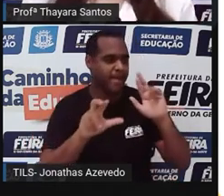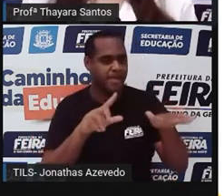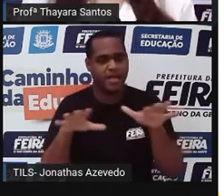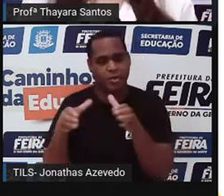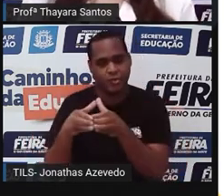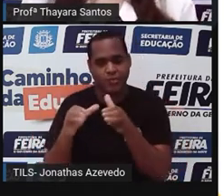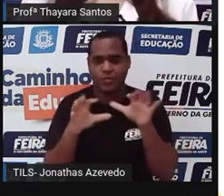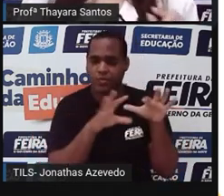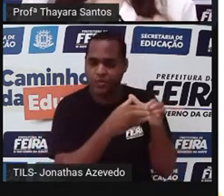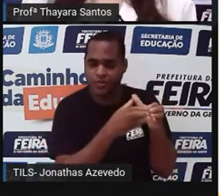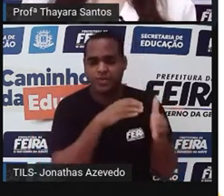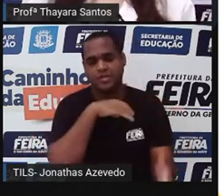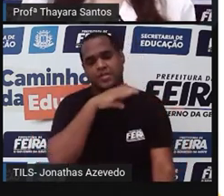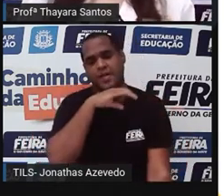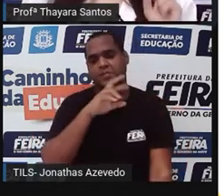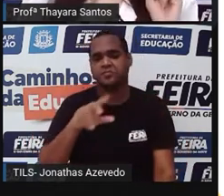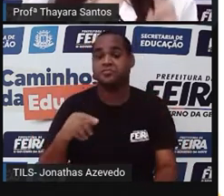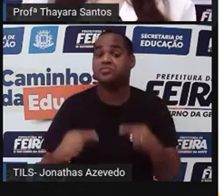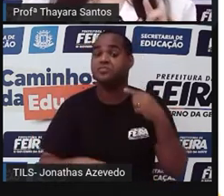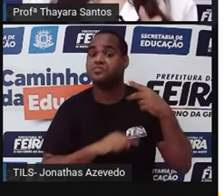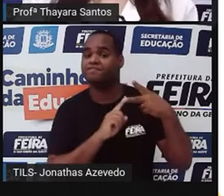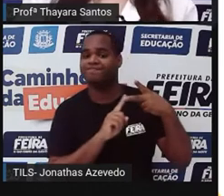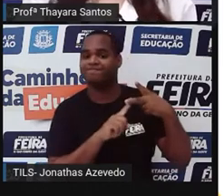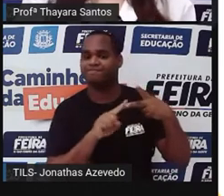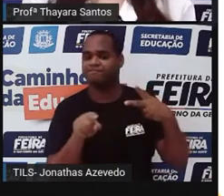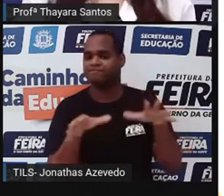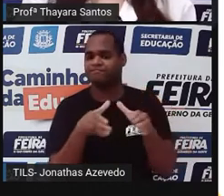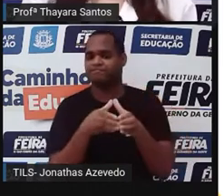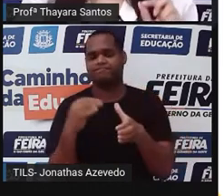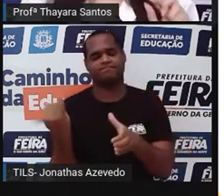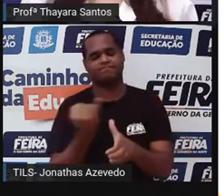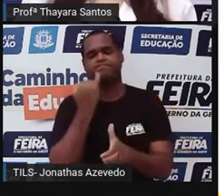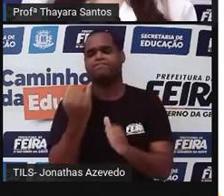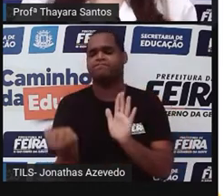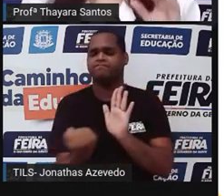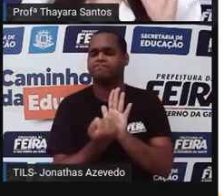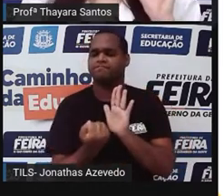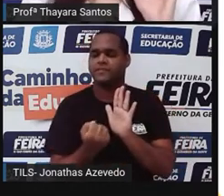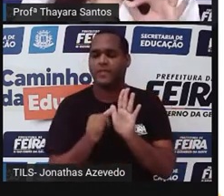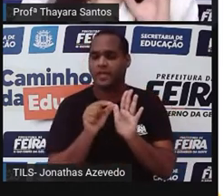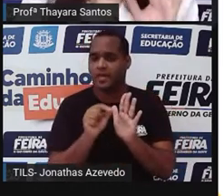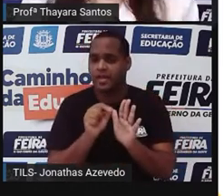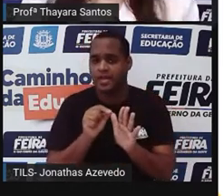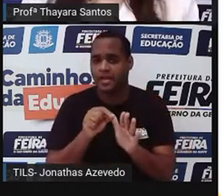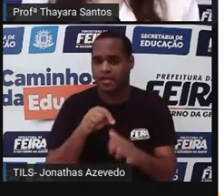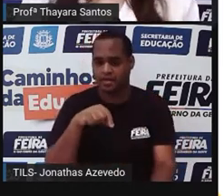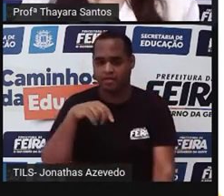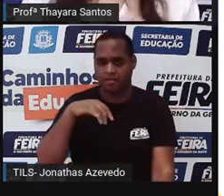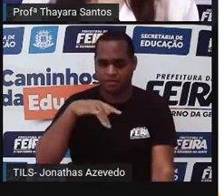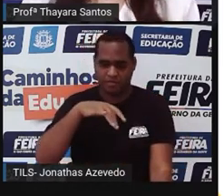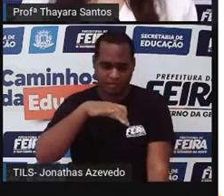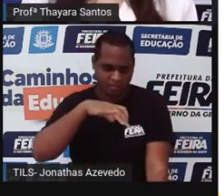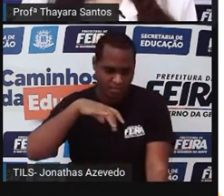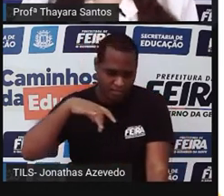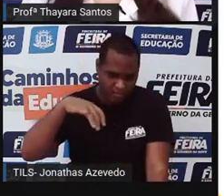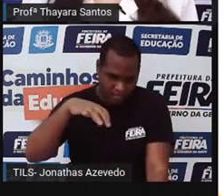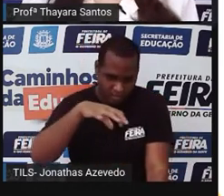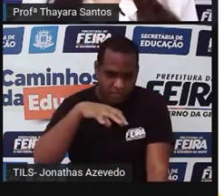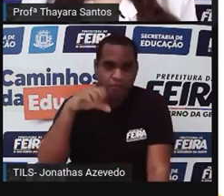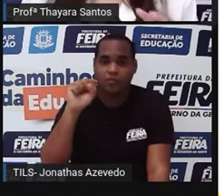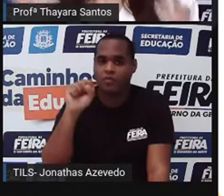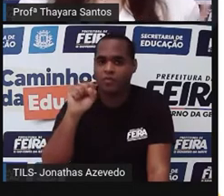grupos de animais. Segunda característica, que essa é muito marcante. O polvo, ele tem oito braços e não tem